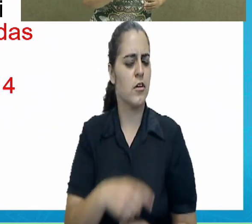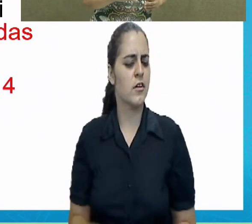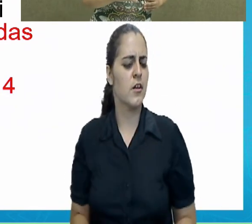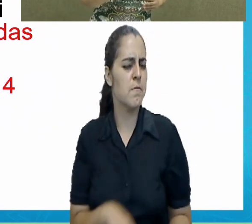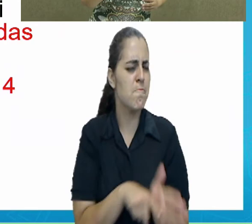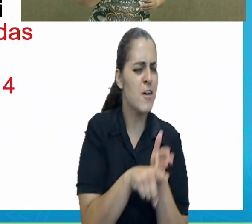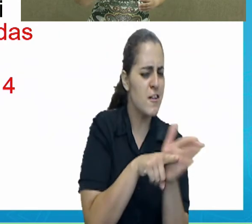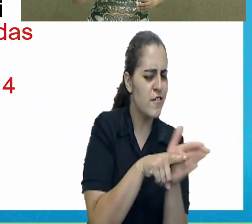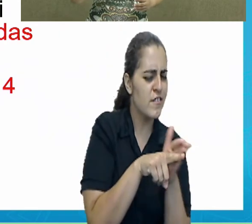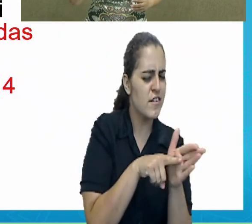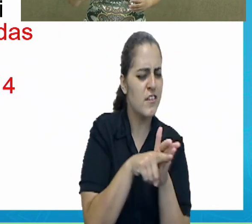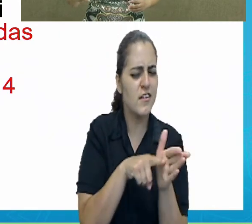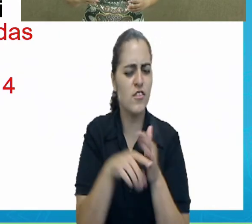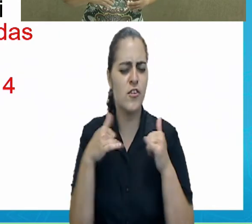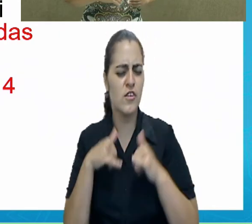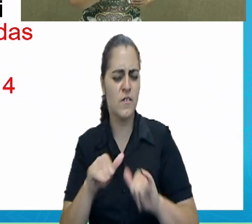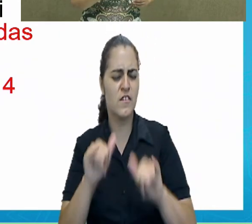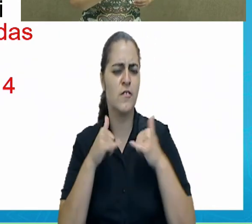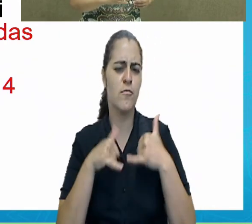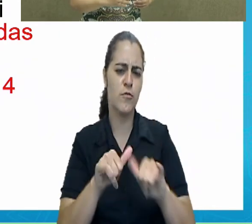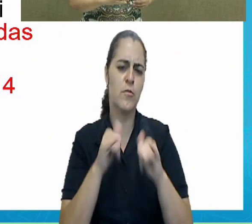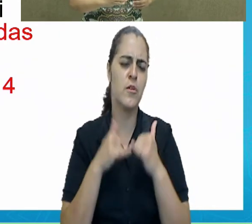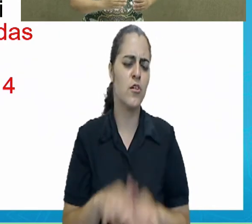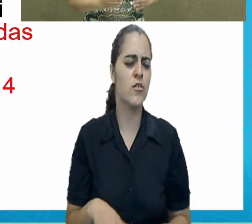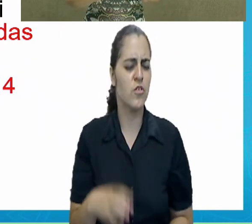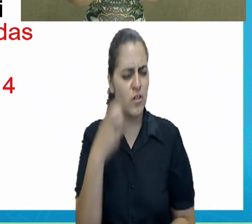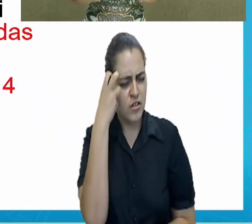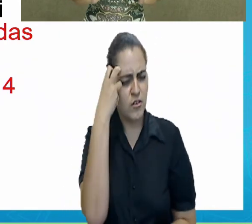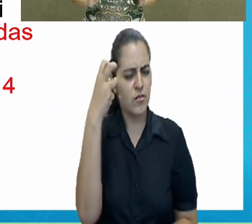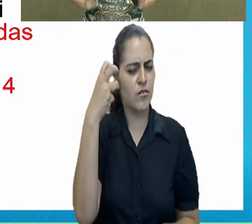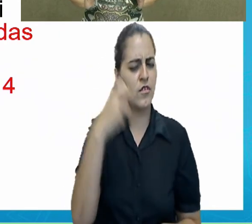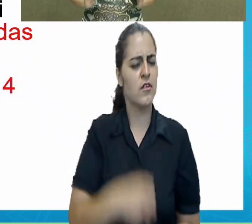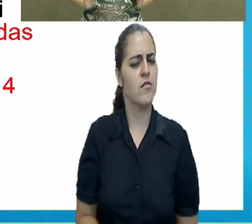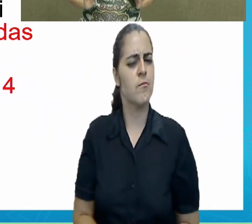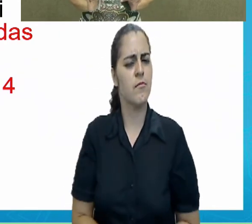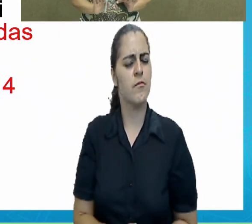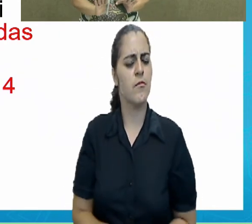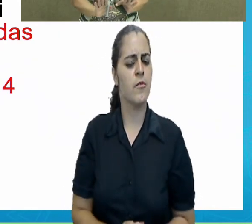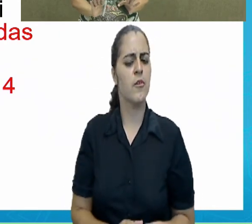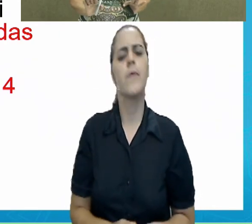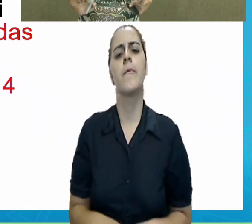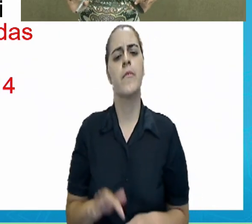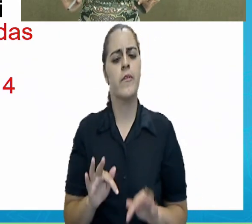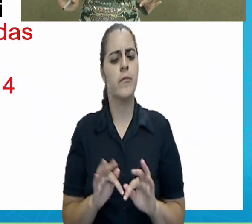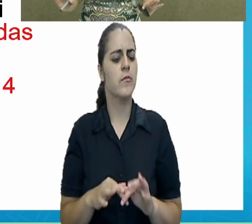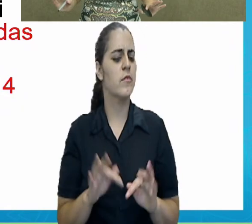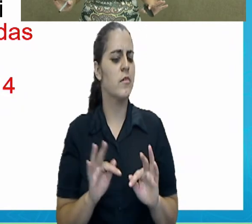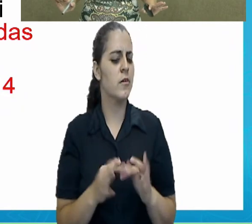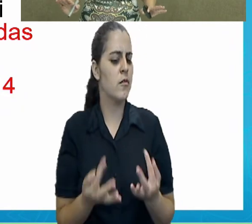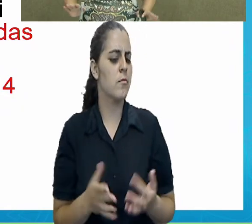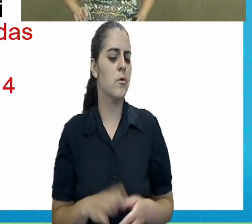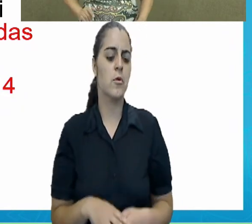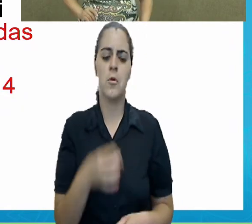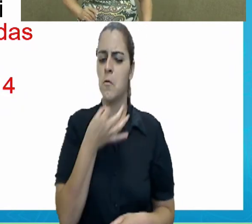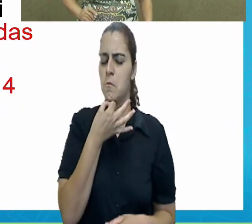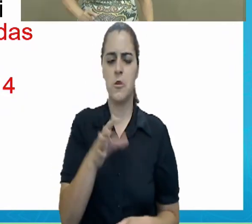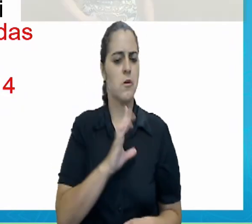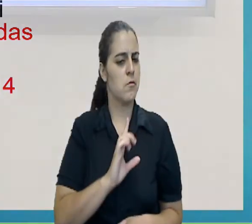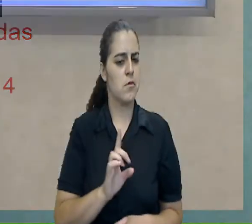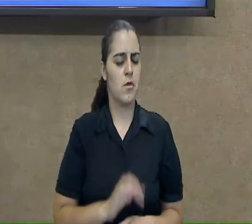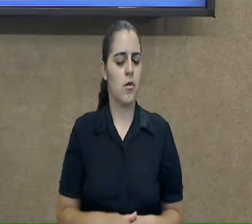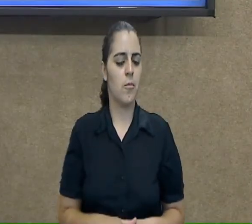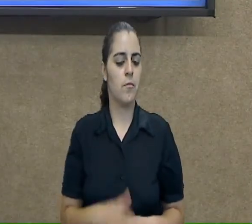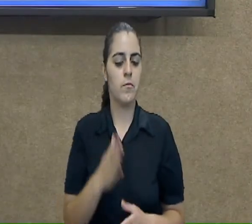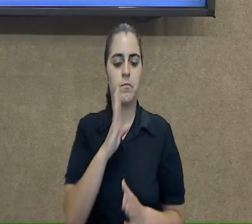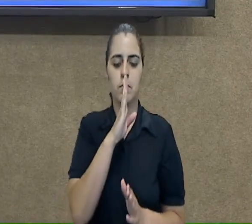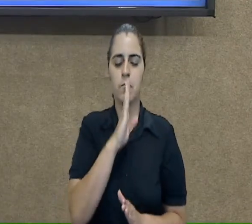pesquisar tudo de uma forma imparcial, sem colocar a sua opinião